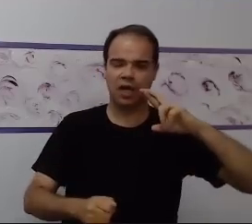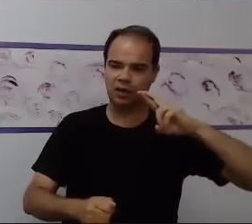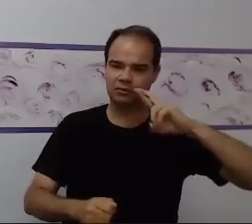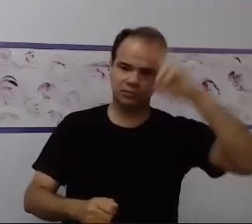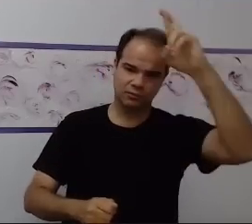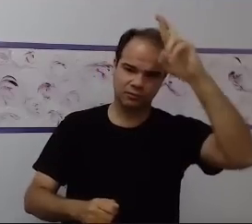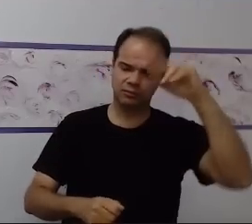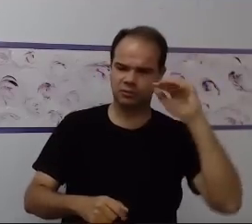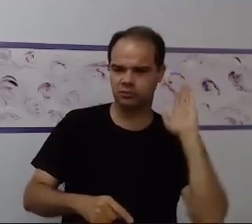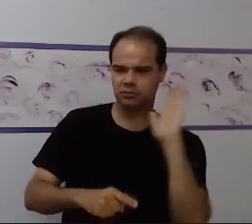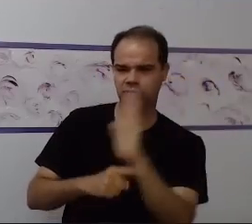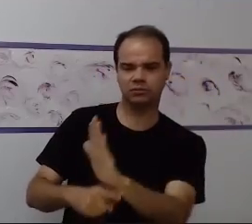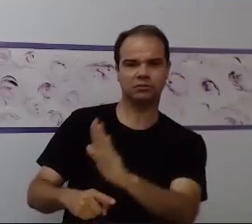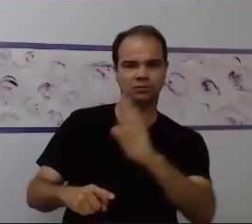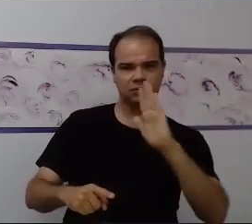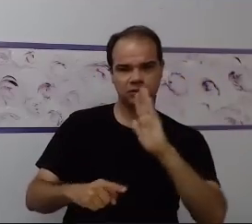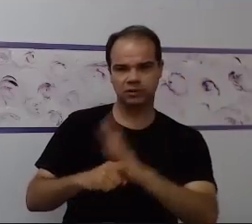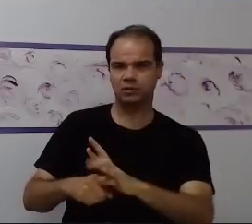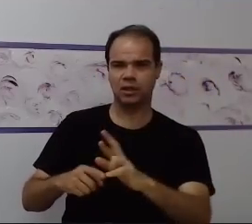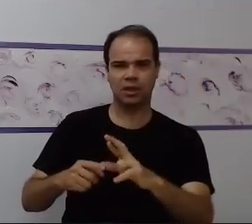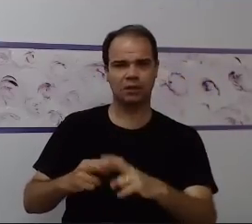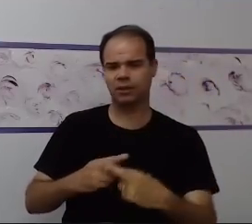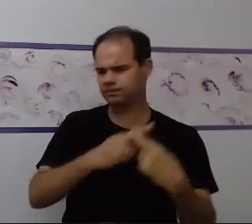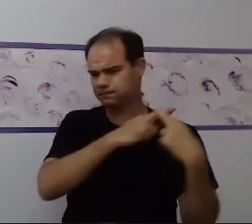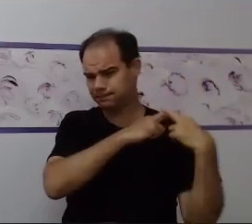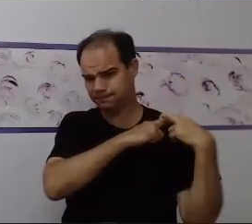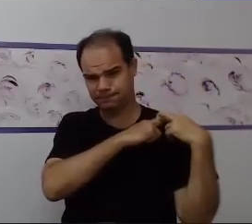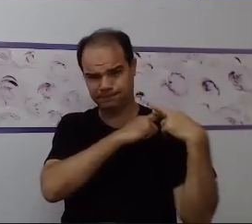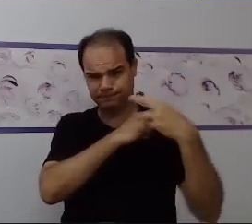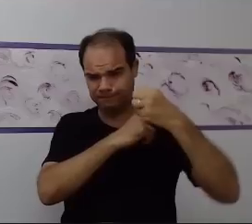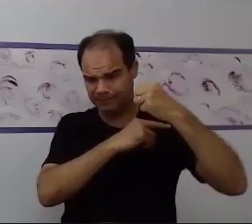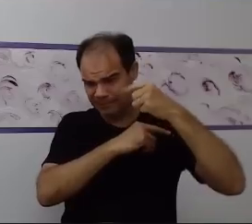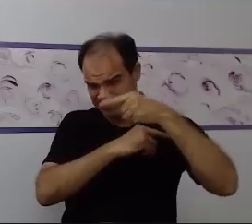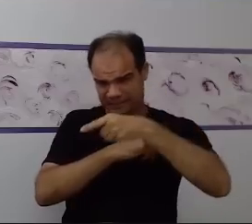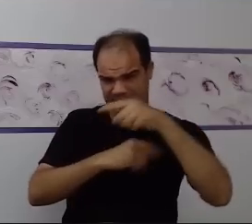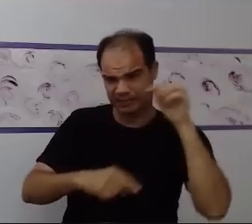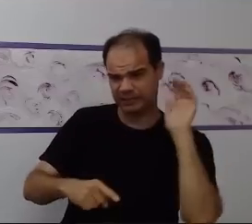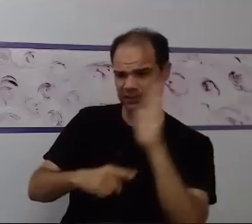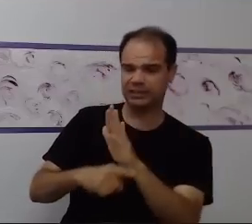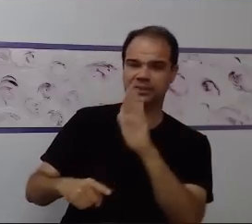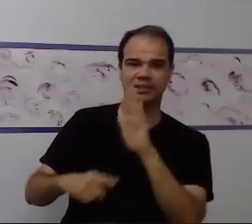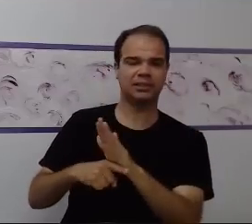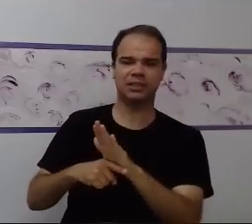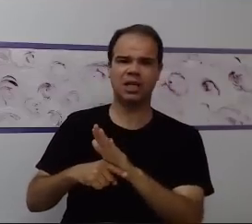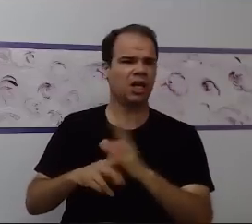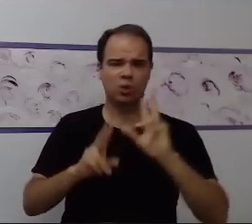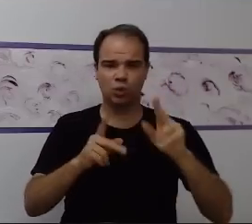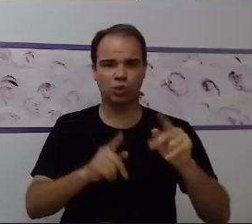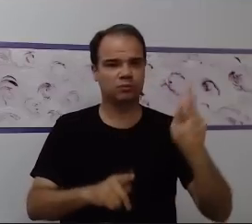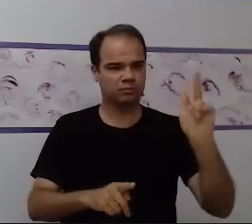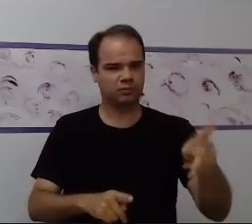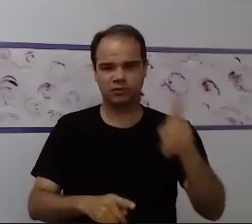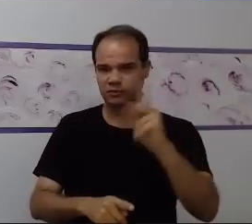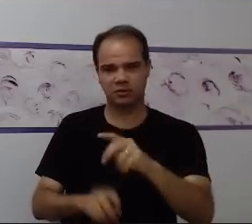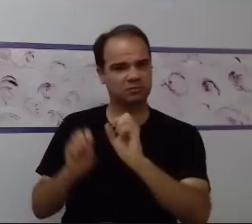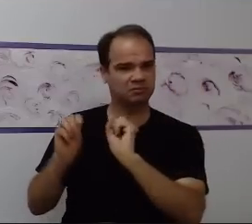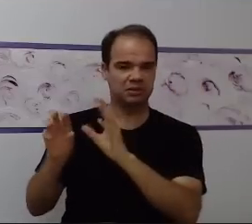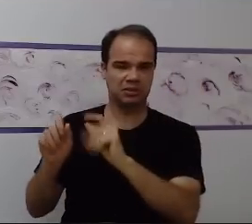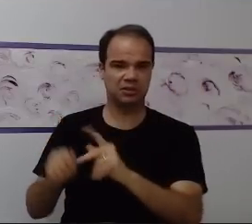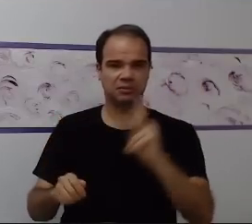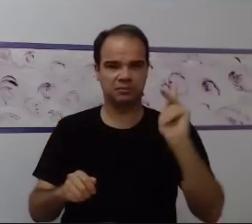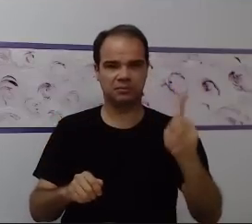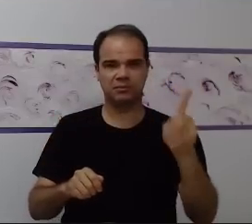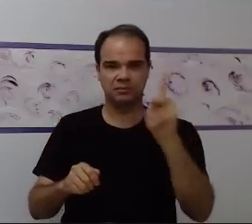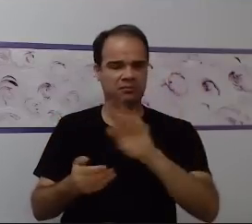em que ele está inserido, não só o professor mediador ou auxiliar, o professor de apoio. É todo mundo. Principalmente,